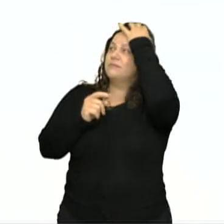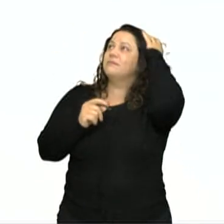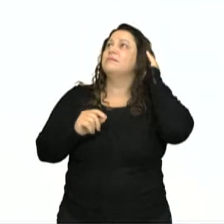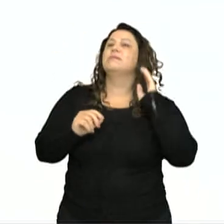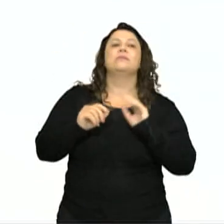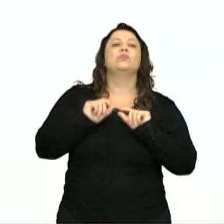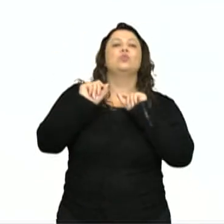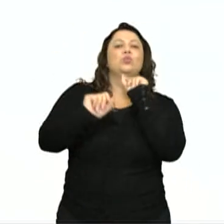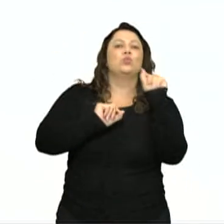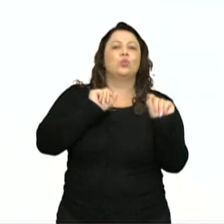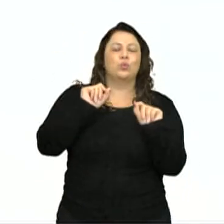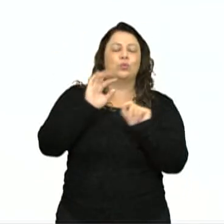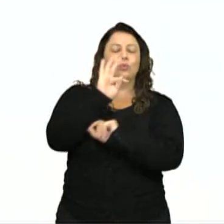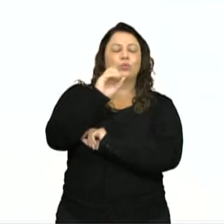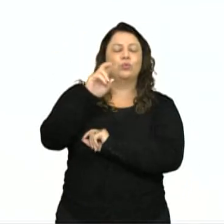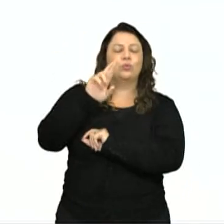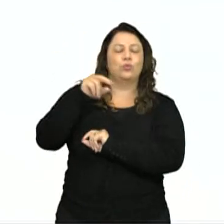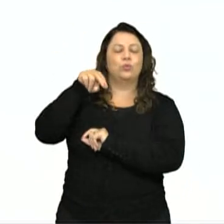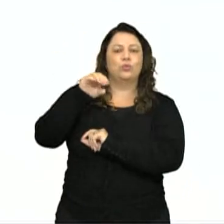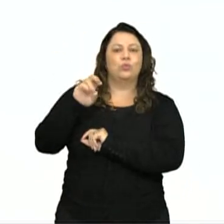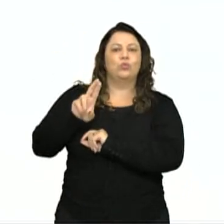Tornar-se, tornou-se.